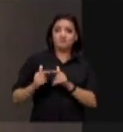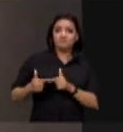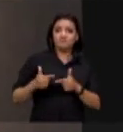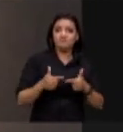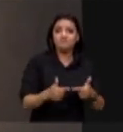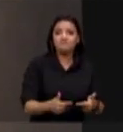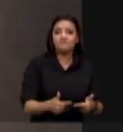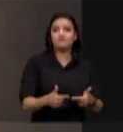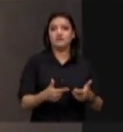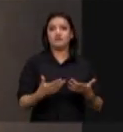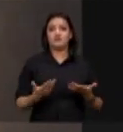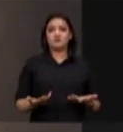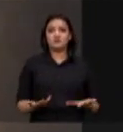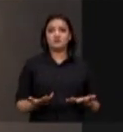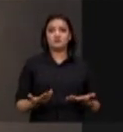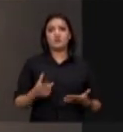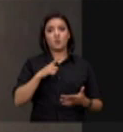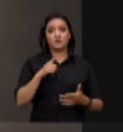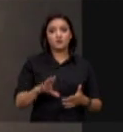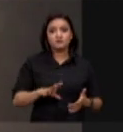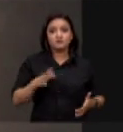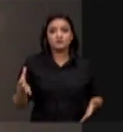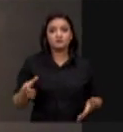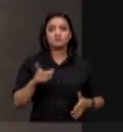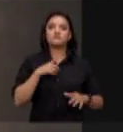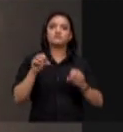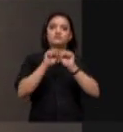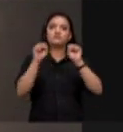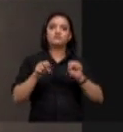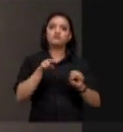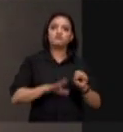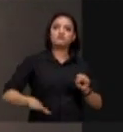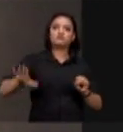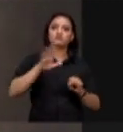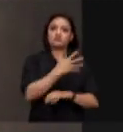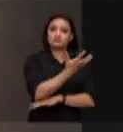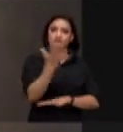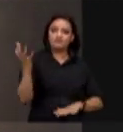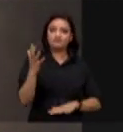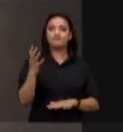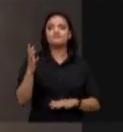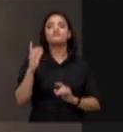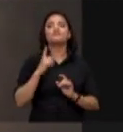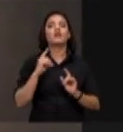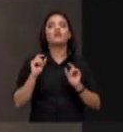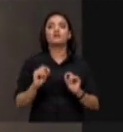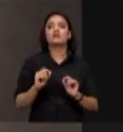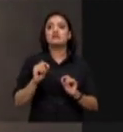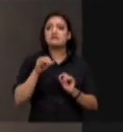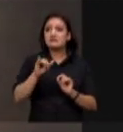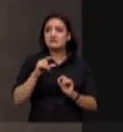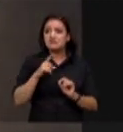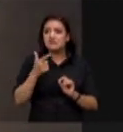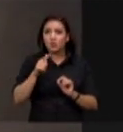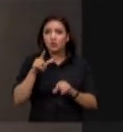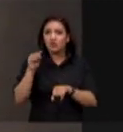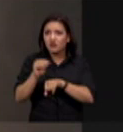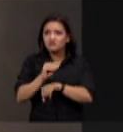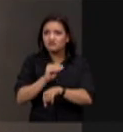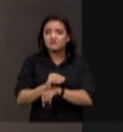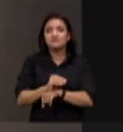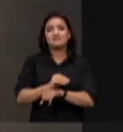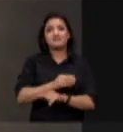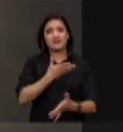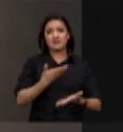causa e consequência. Implodimos o Sistema Nacional do Meio Ambiente, estamos colhendo desmatamentos e queimadas. Tentaram extinguir o